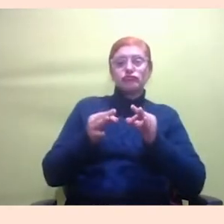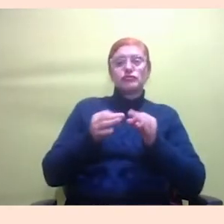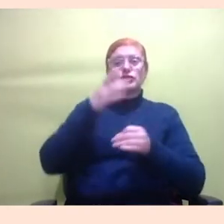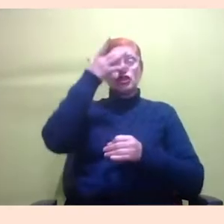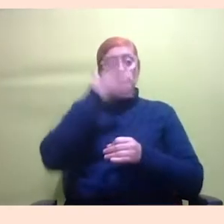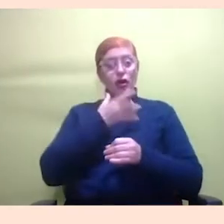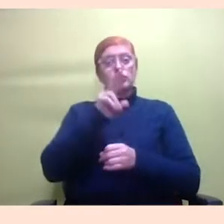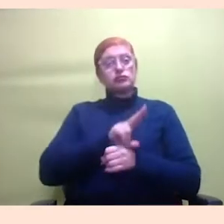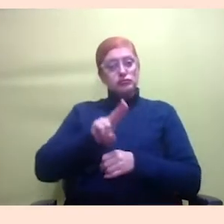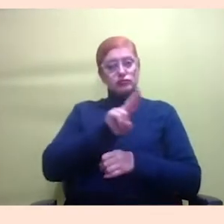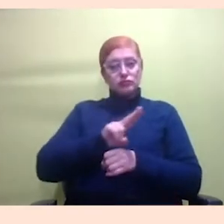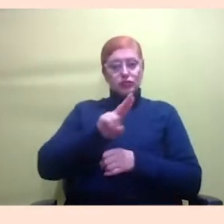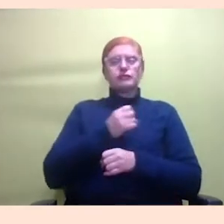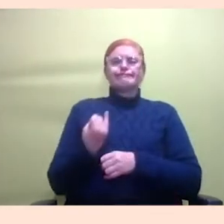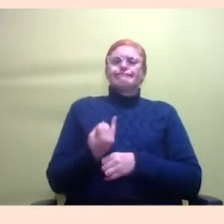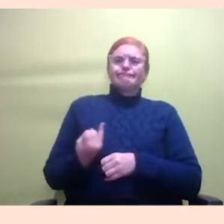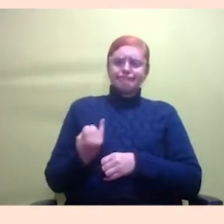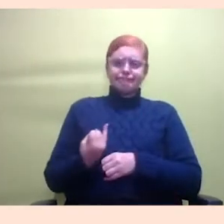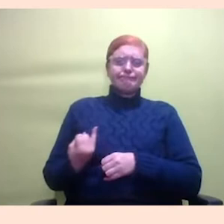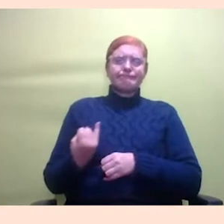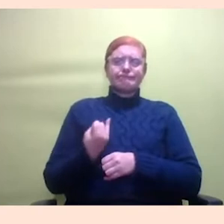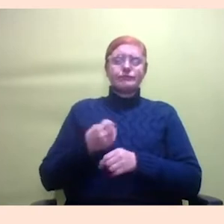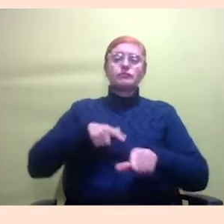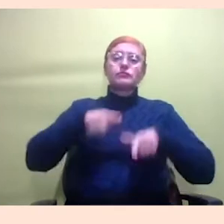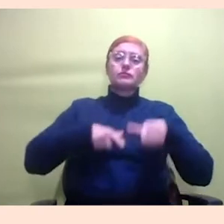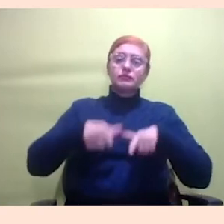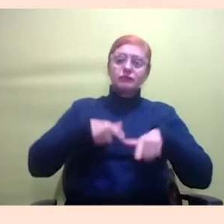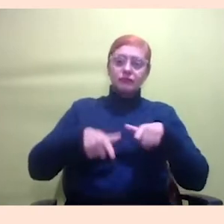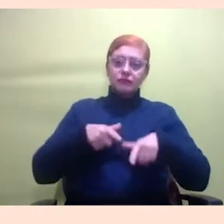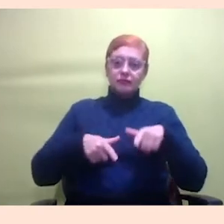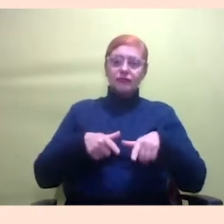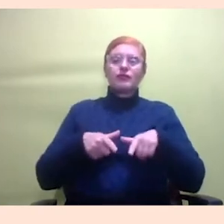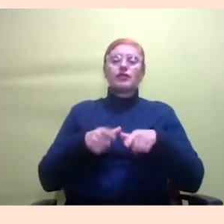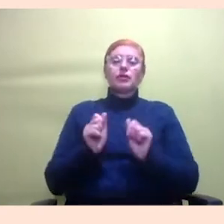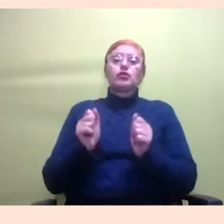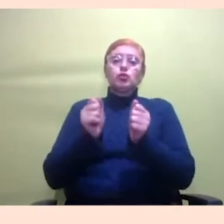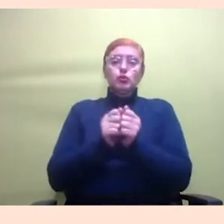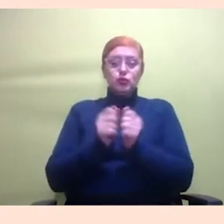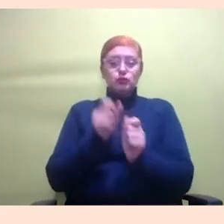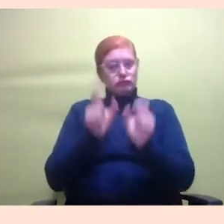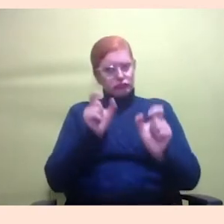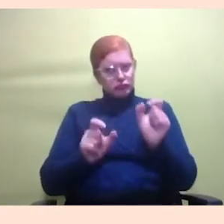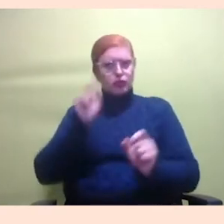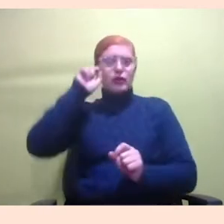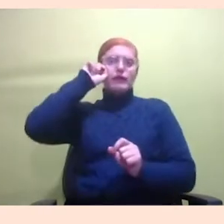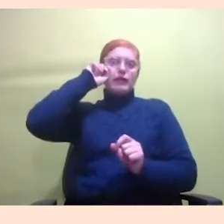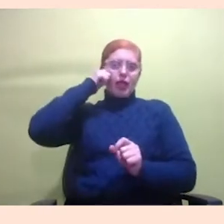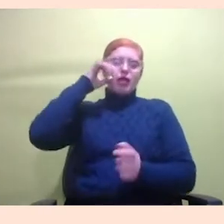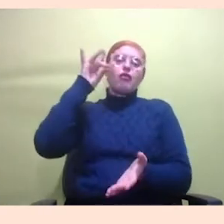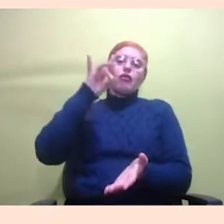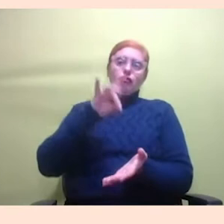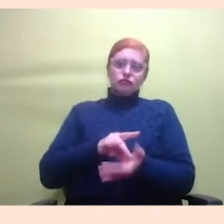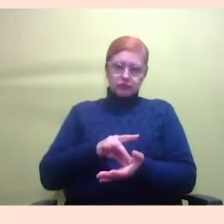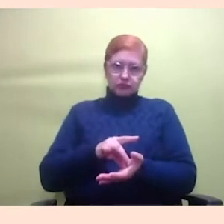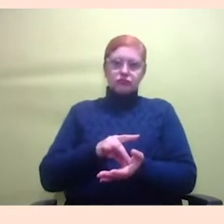superimportante, pelo trabalho que faz junto às pessoas negras e potencializando a ação